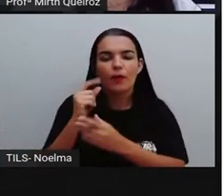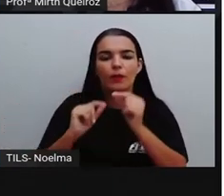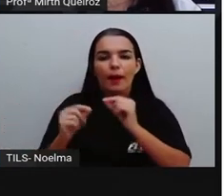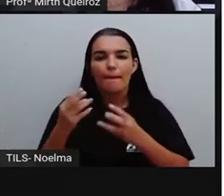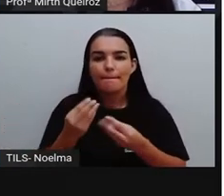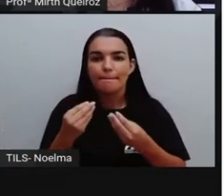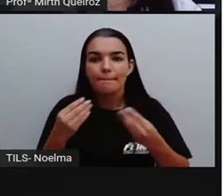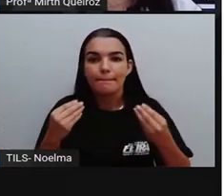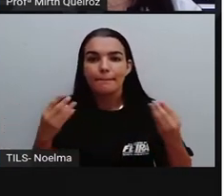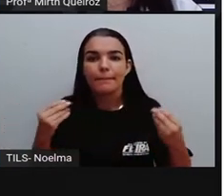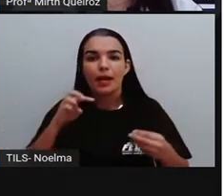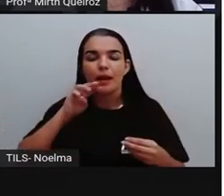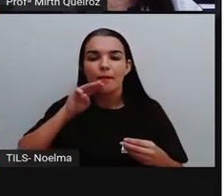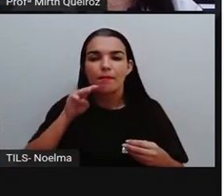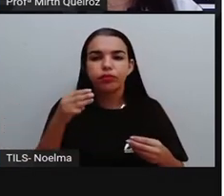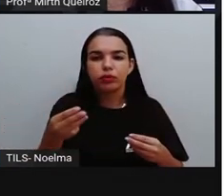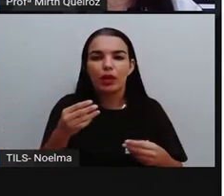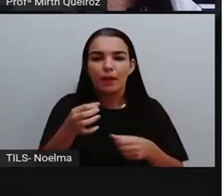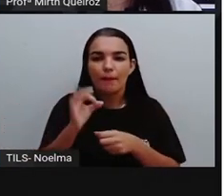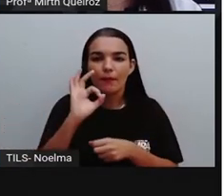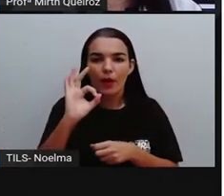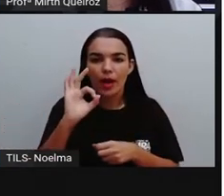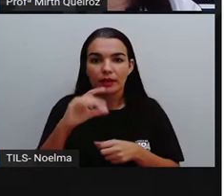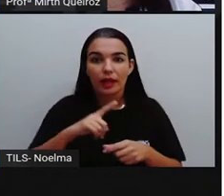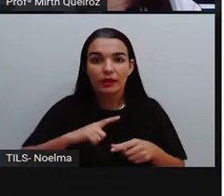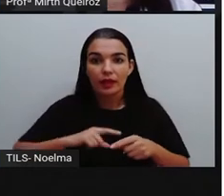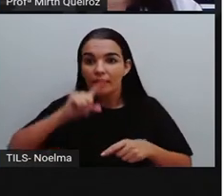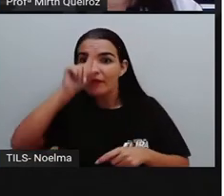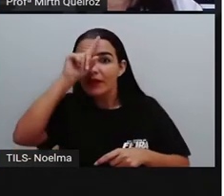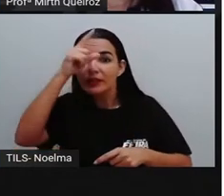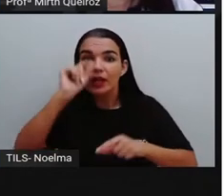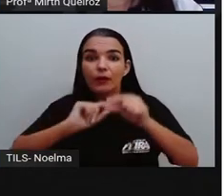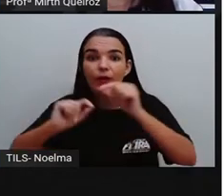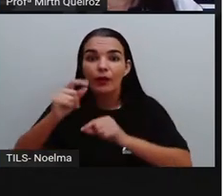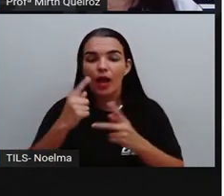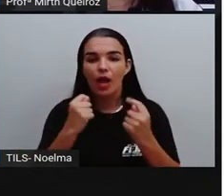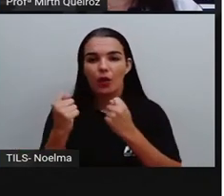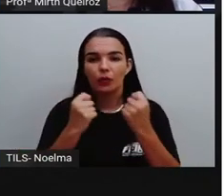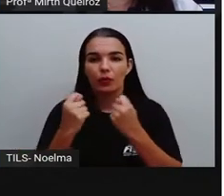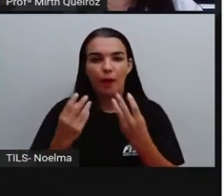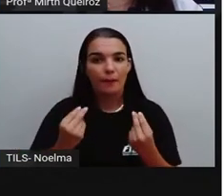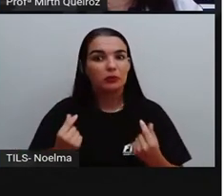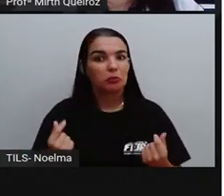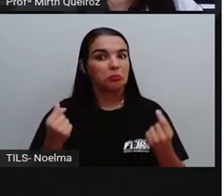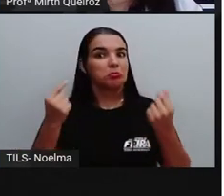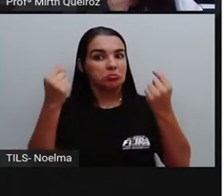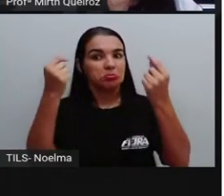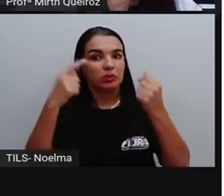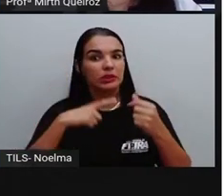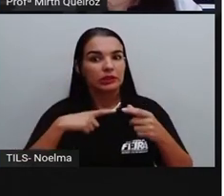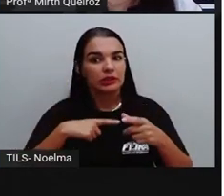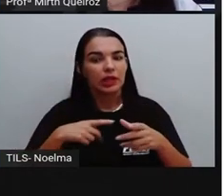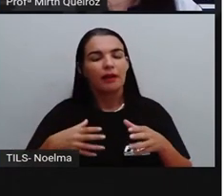inventaram uma economia que era muito rica e farta e fizeram fortunas aí na antiguidade.